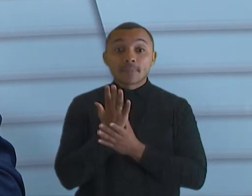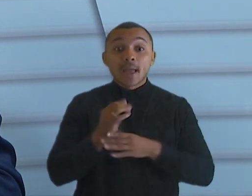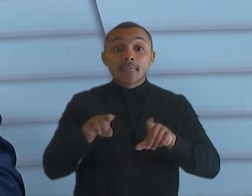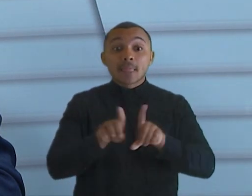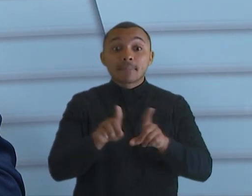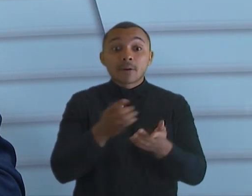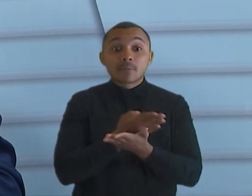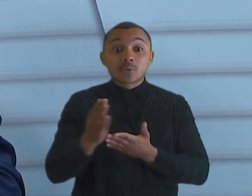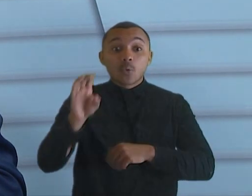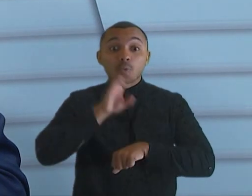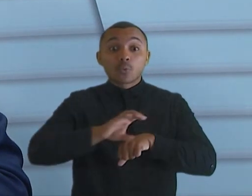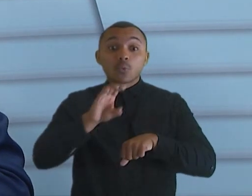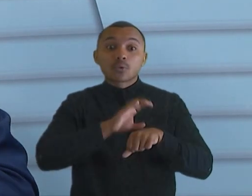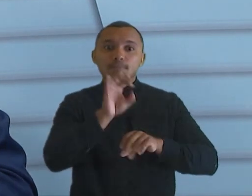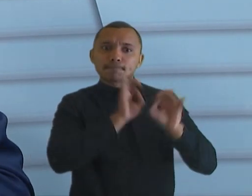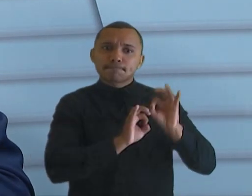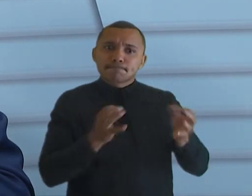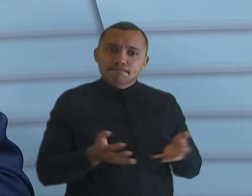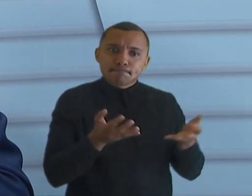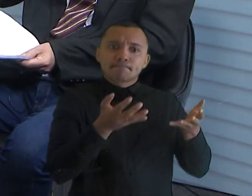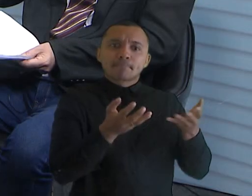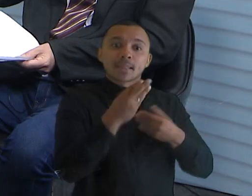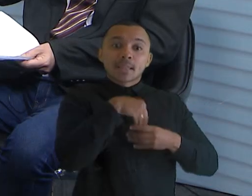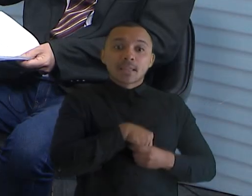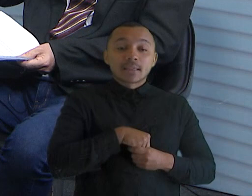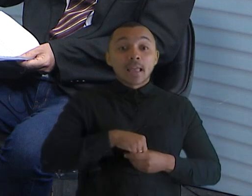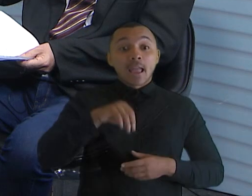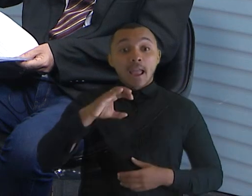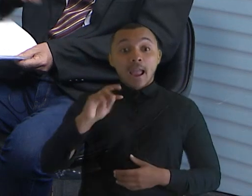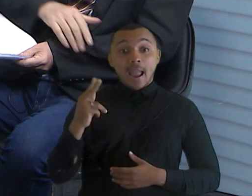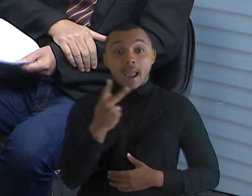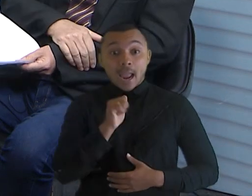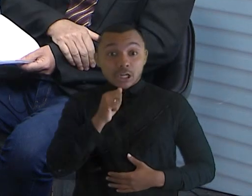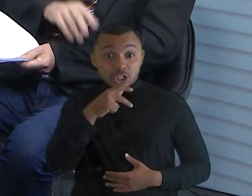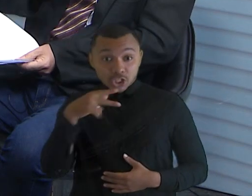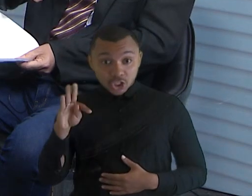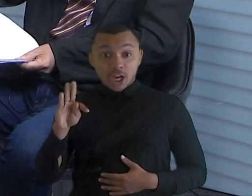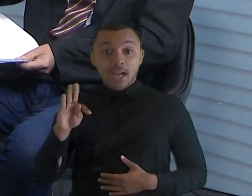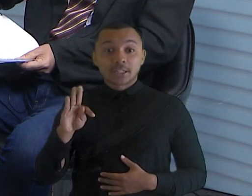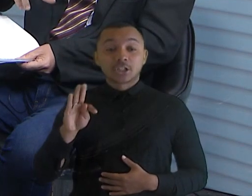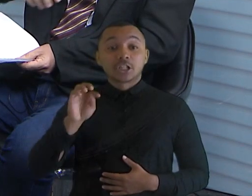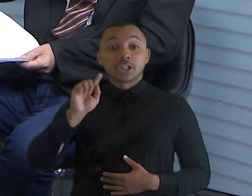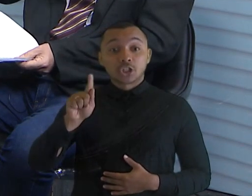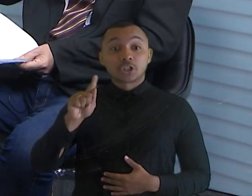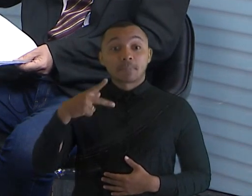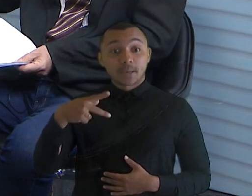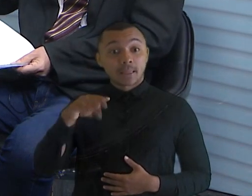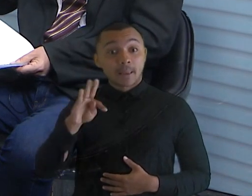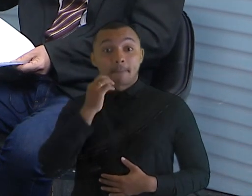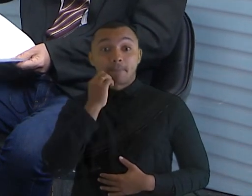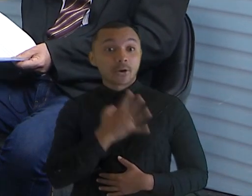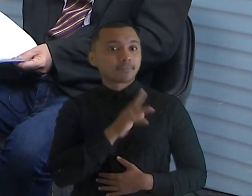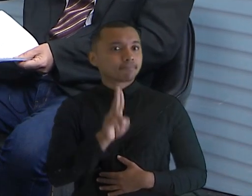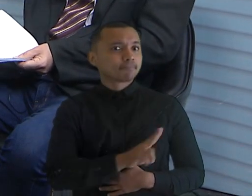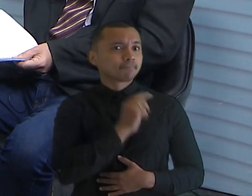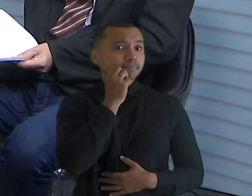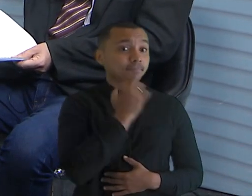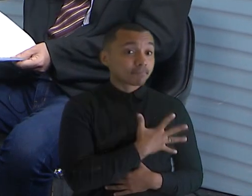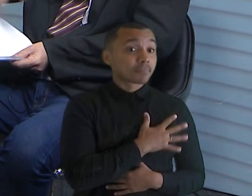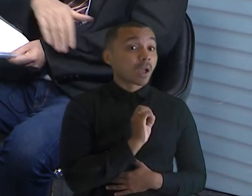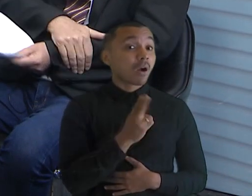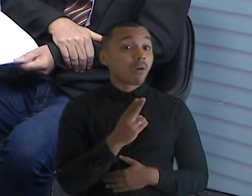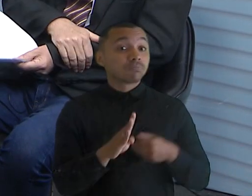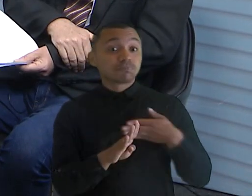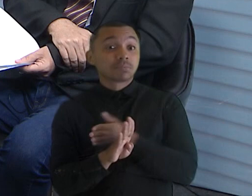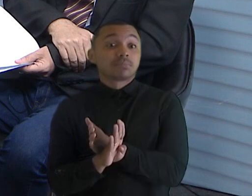preparação dos juízes eleitorais para o uso do chat GPT nas eleições, que pode ter um uso positivo, mas pode também ter um uso